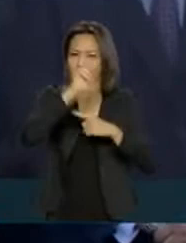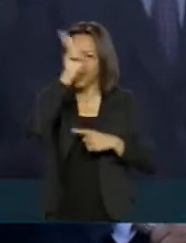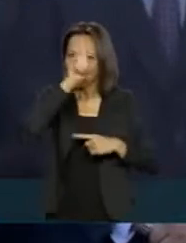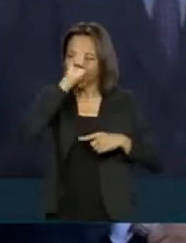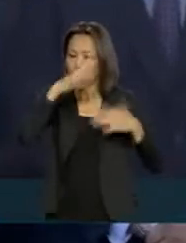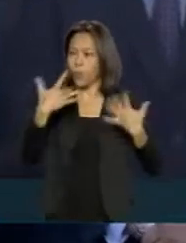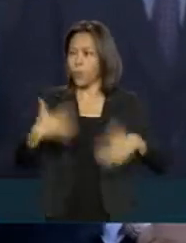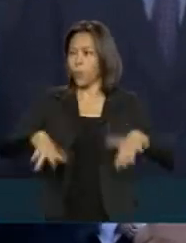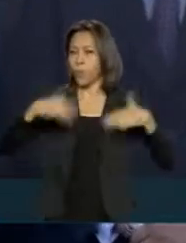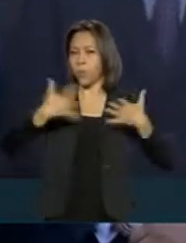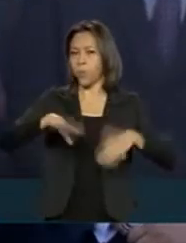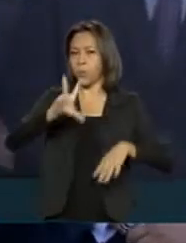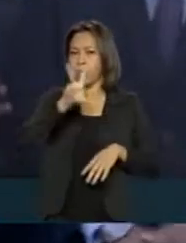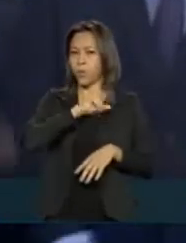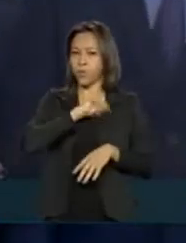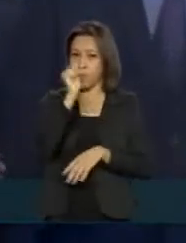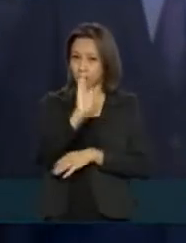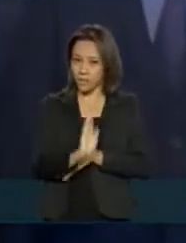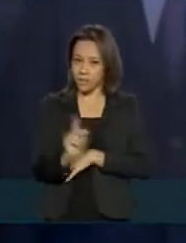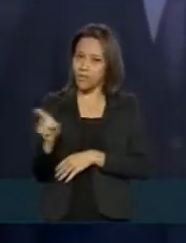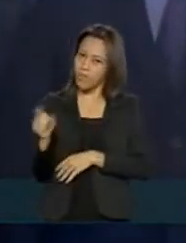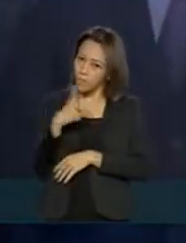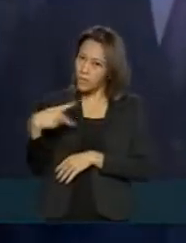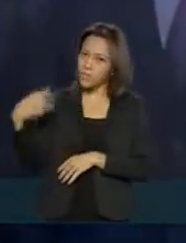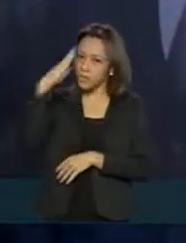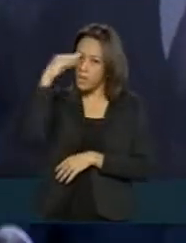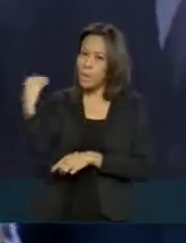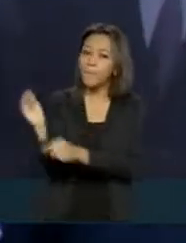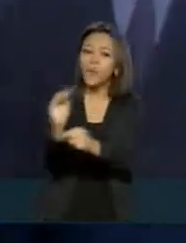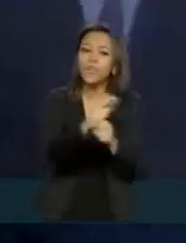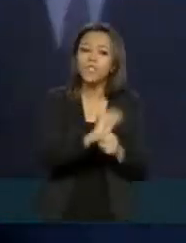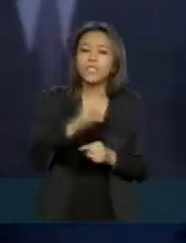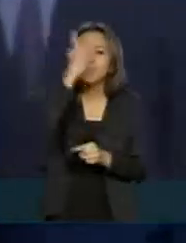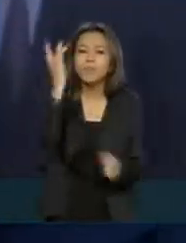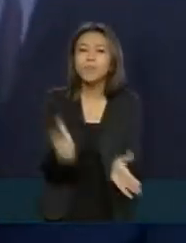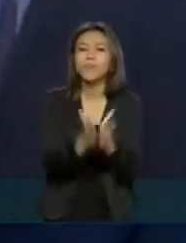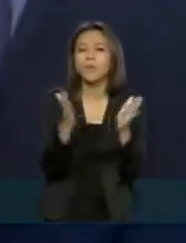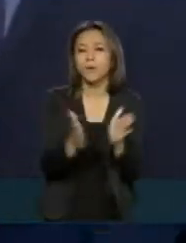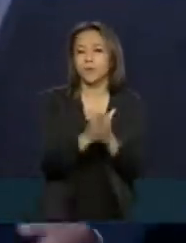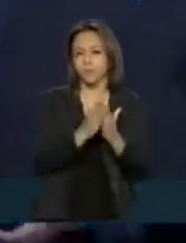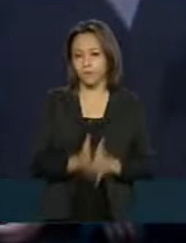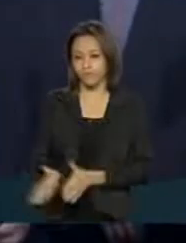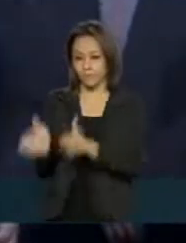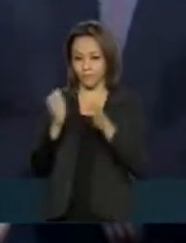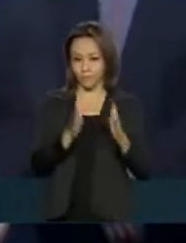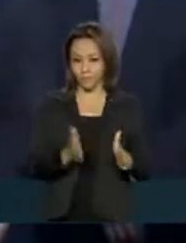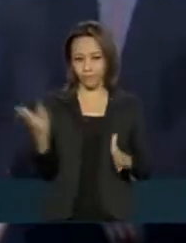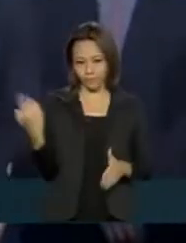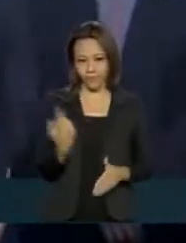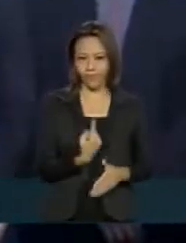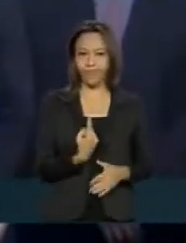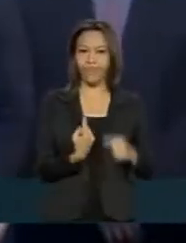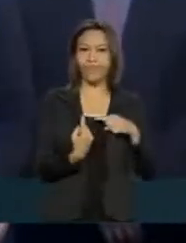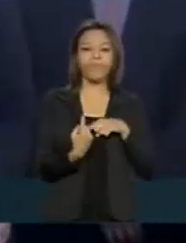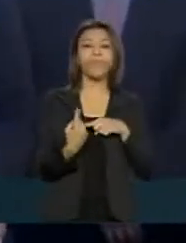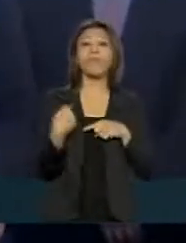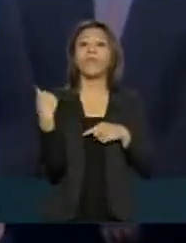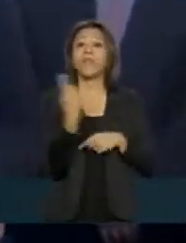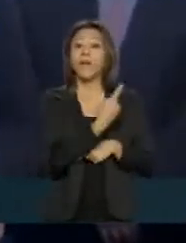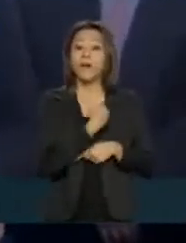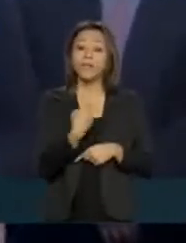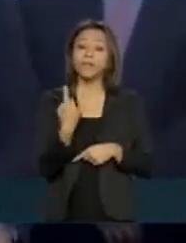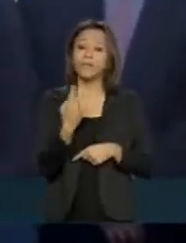Brasil. O presidente Bolsonaro protegendo os mais pobres. Eduardo, o nosso registro, em nome da